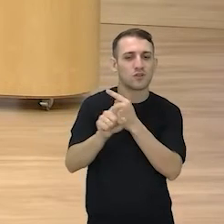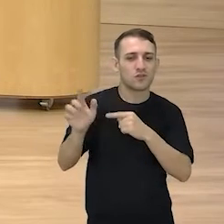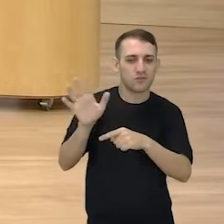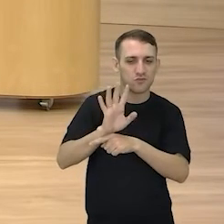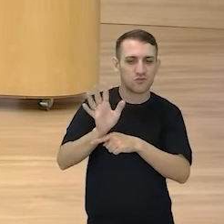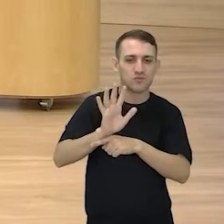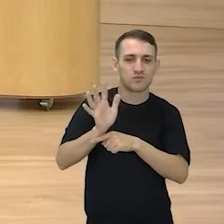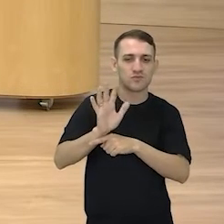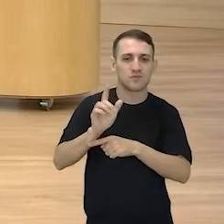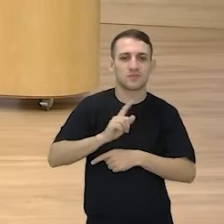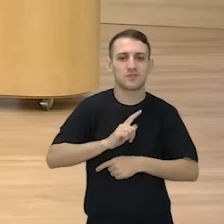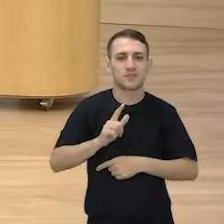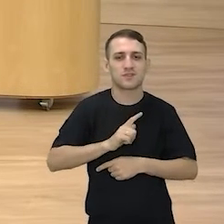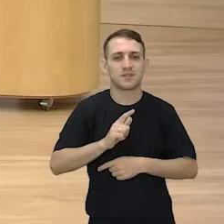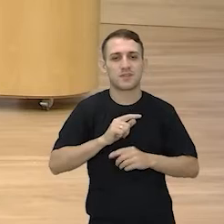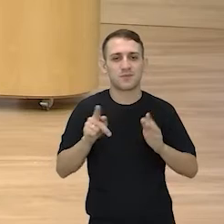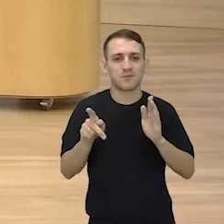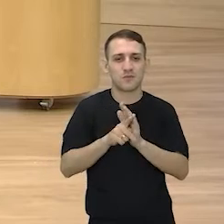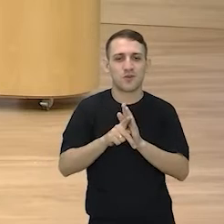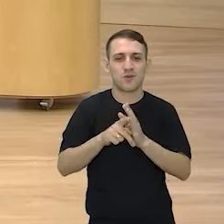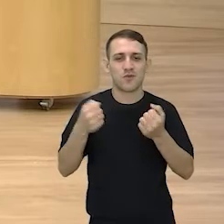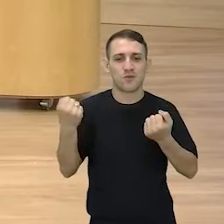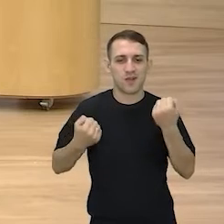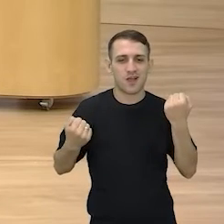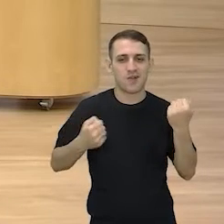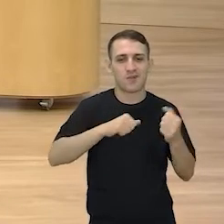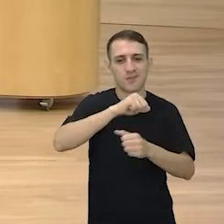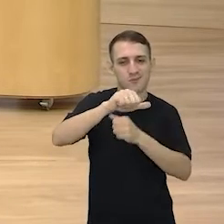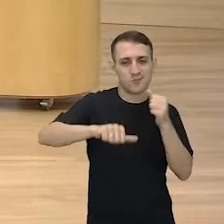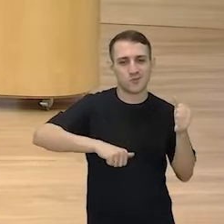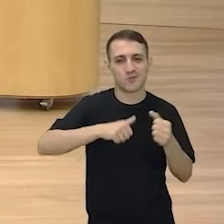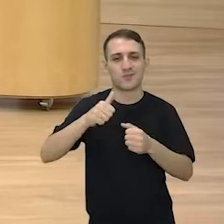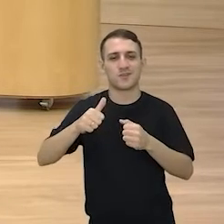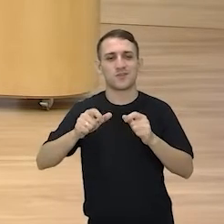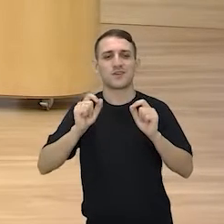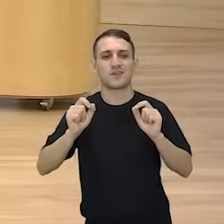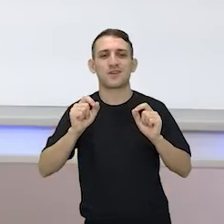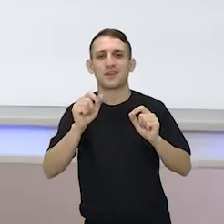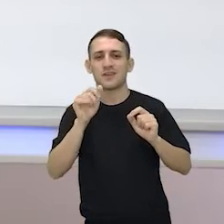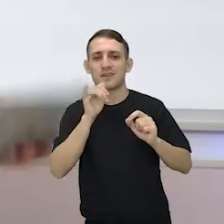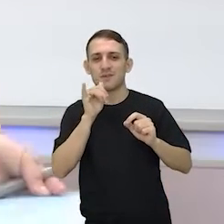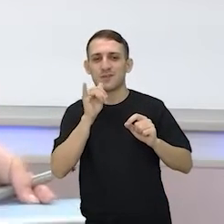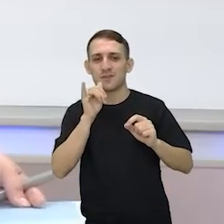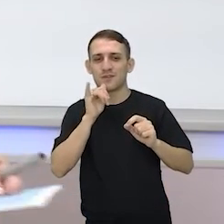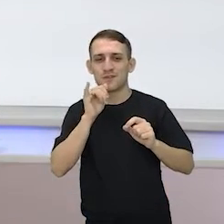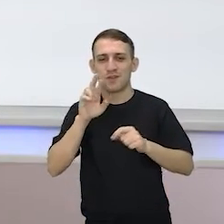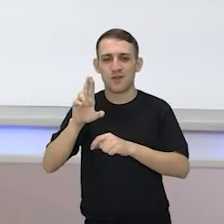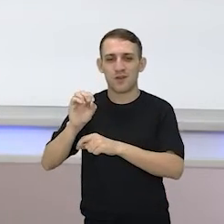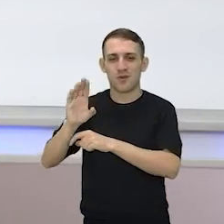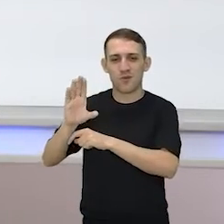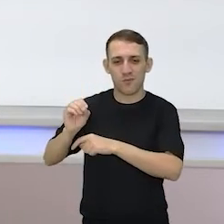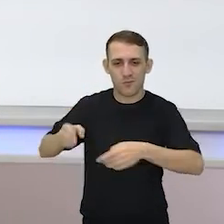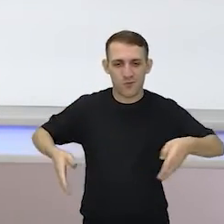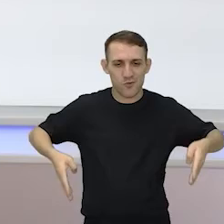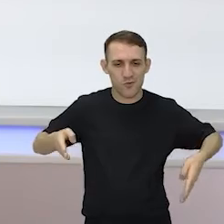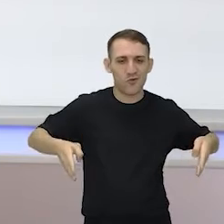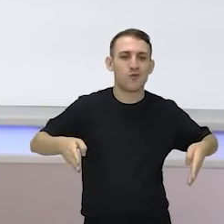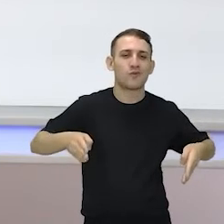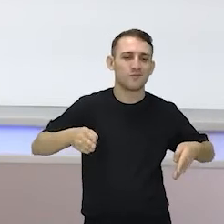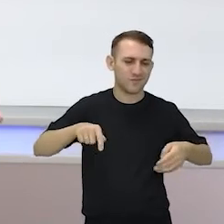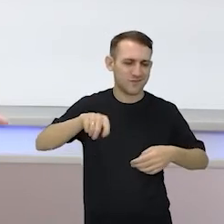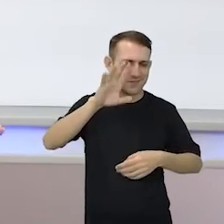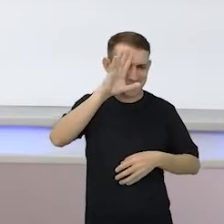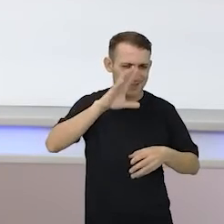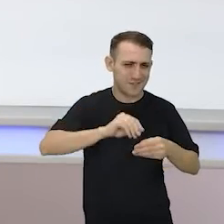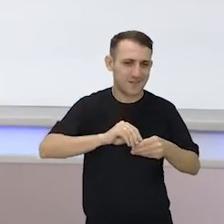veículos que viram robôs, os robôs que viram veículos. Ah, então, é muito fácil. Agora vocês mataram a charada, porque também... isso mesmo.